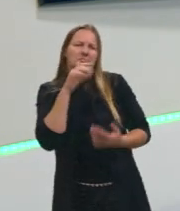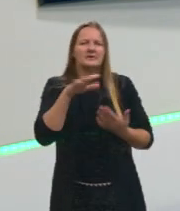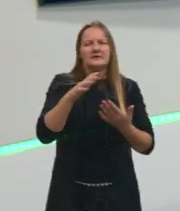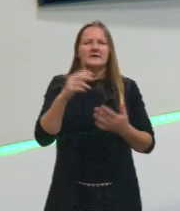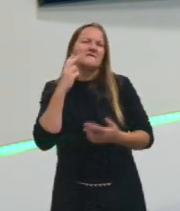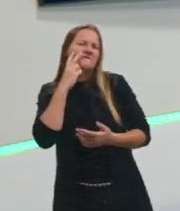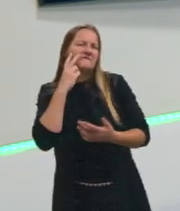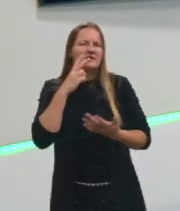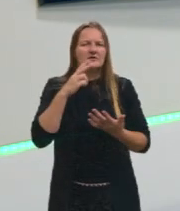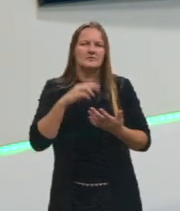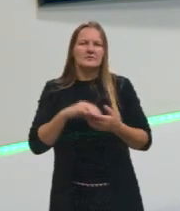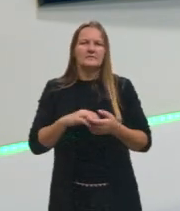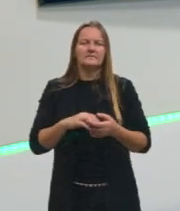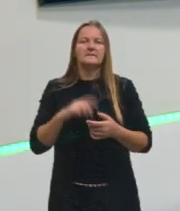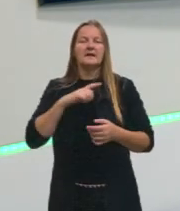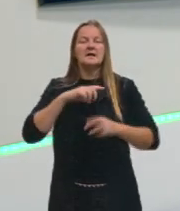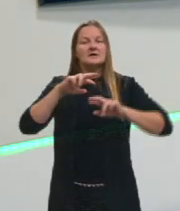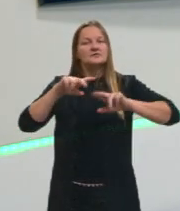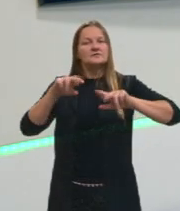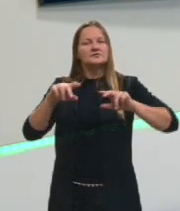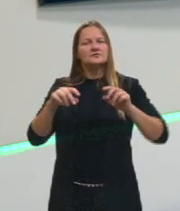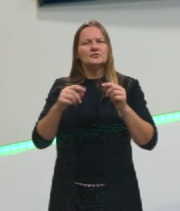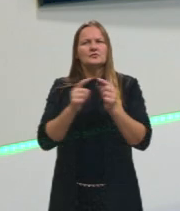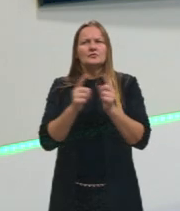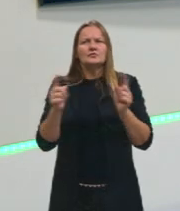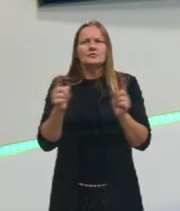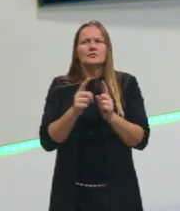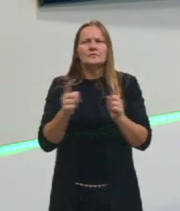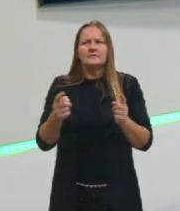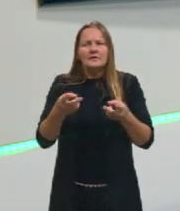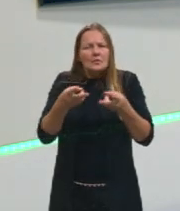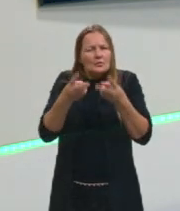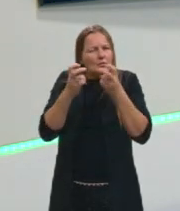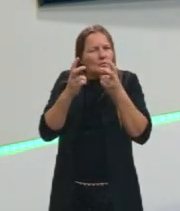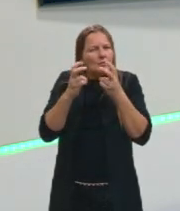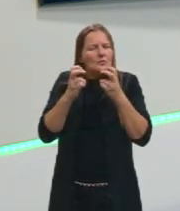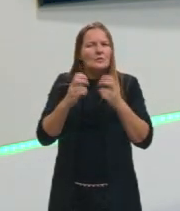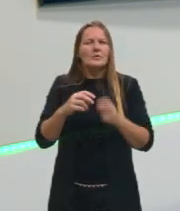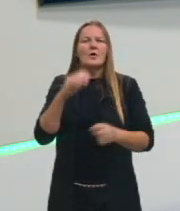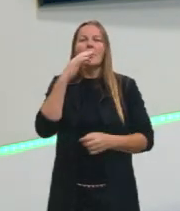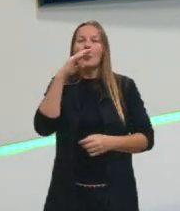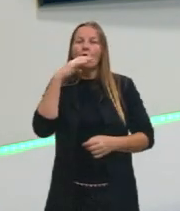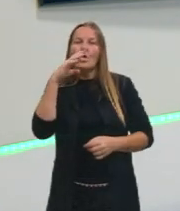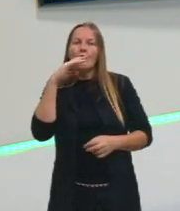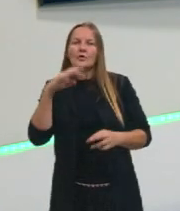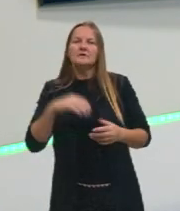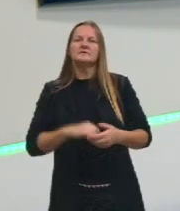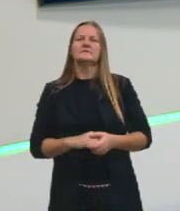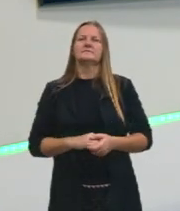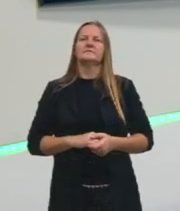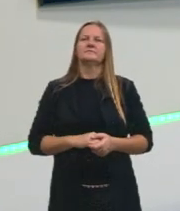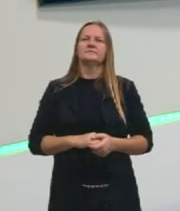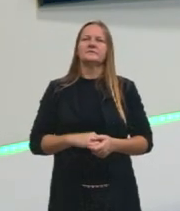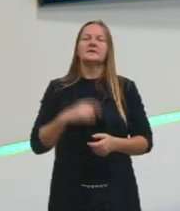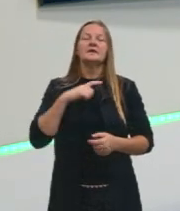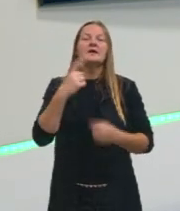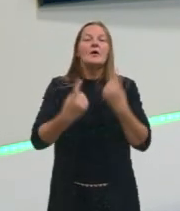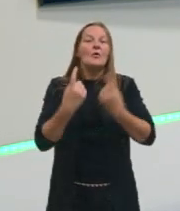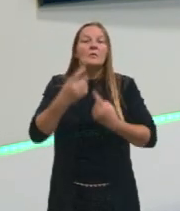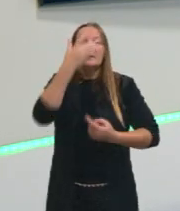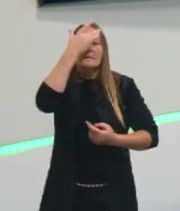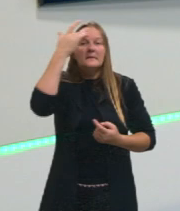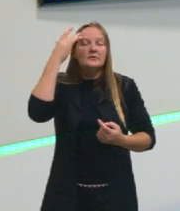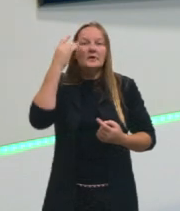vinho, então, ela tem esse albedo, certo? Então, eu estou conseguindo identificar essas cores, tá, gurizada? Tem pessoas, por exemplo,